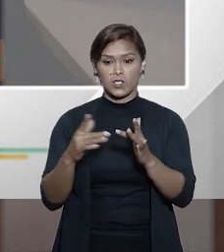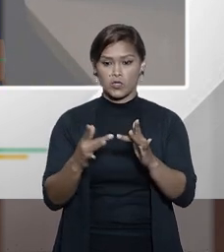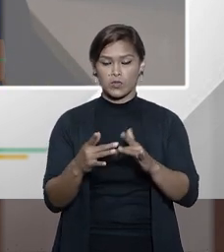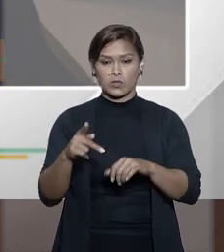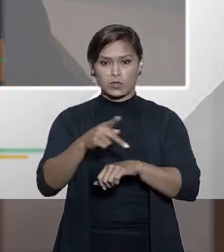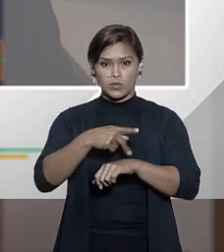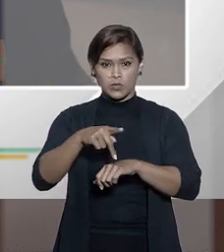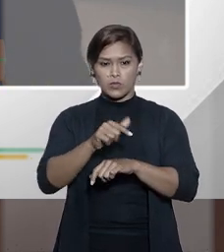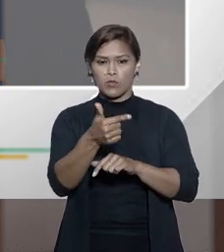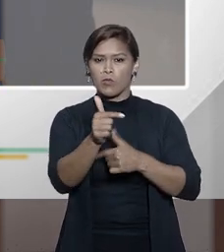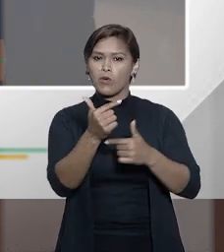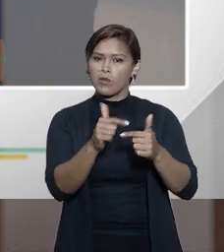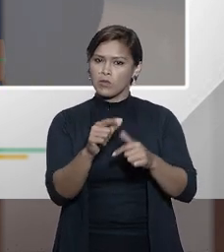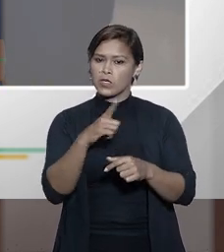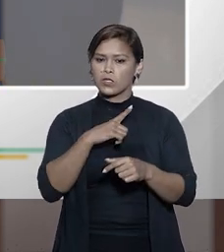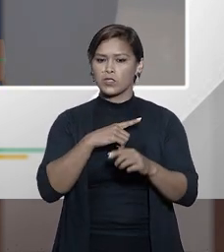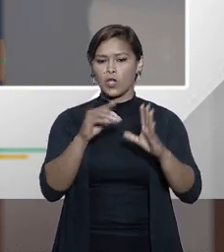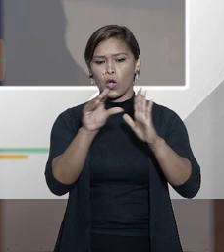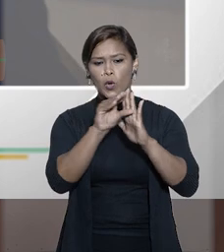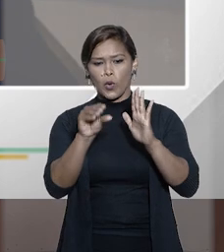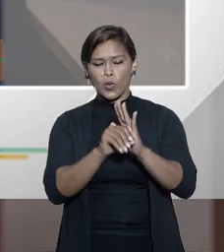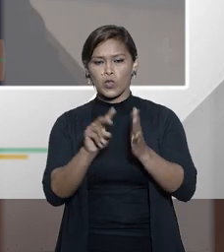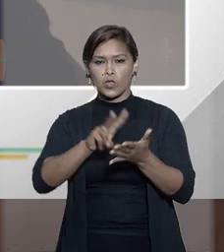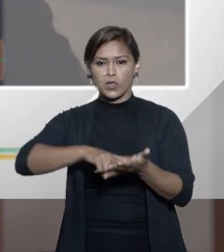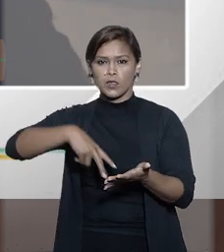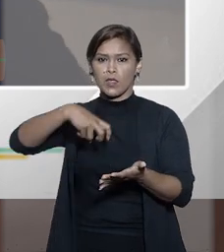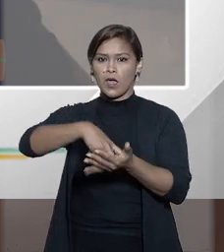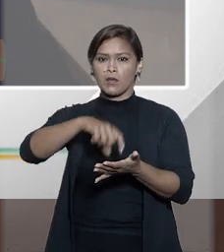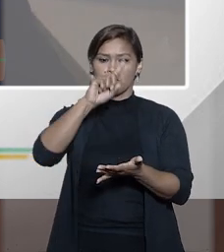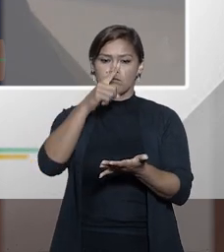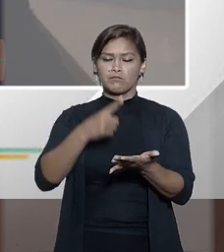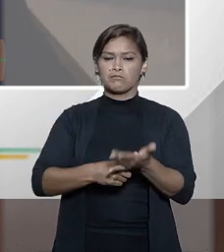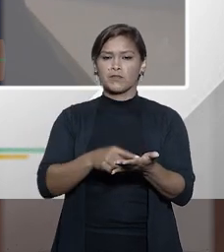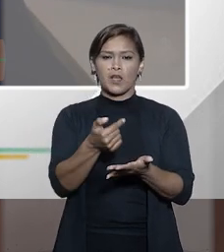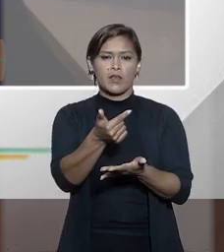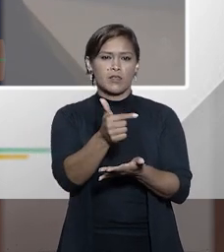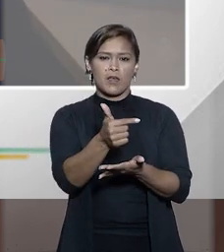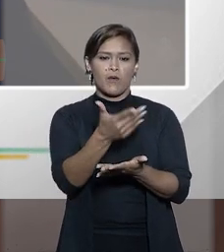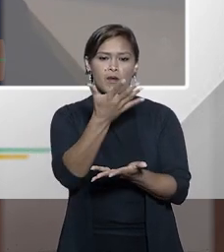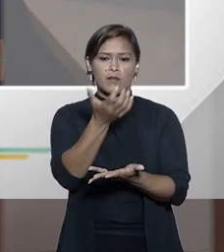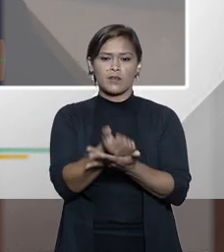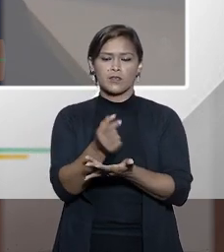estrangeiras que tivessem conteúdo executório não eram